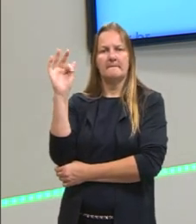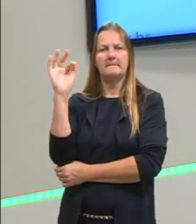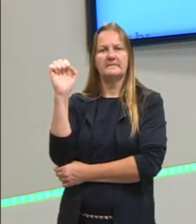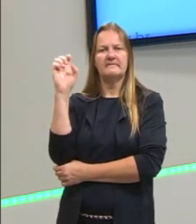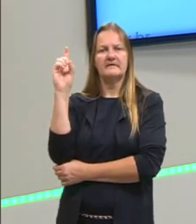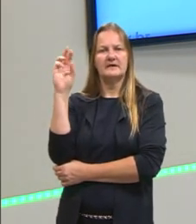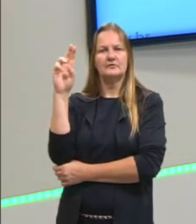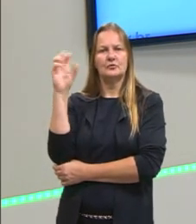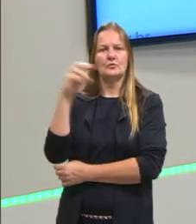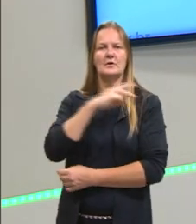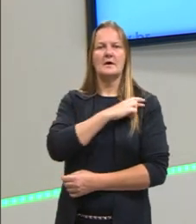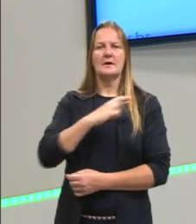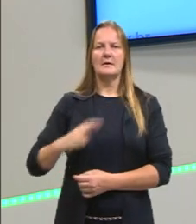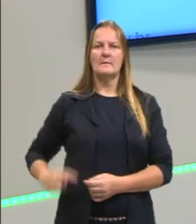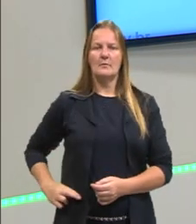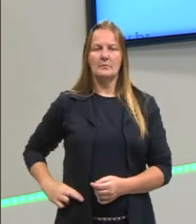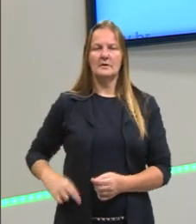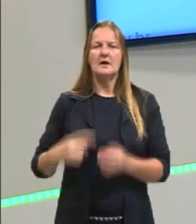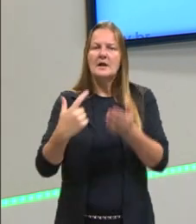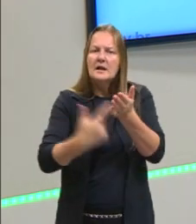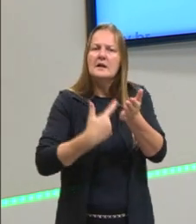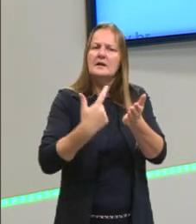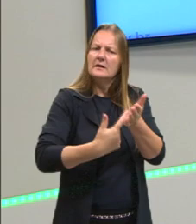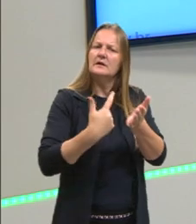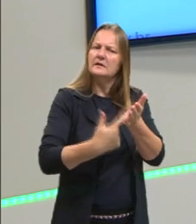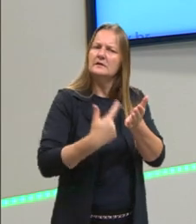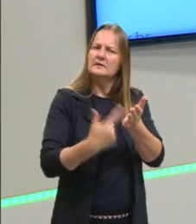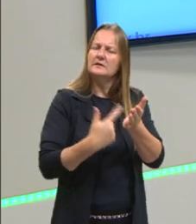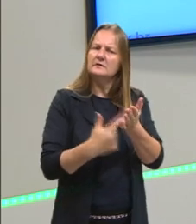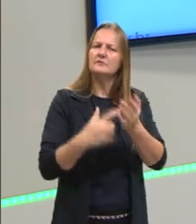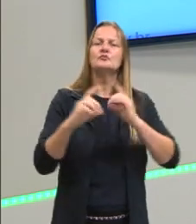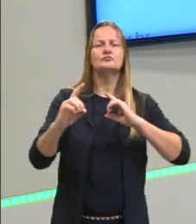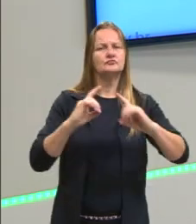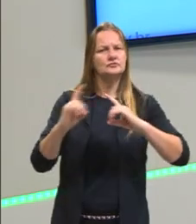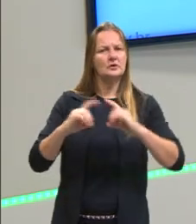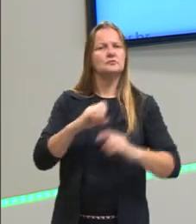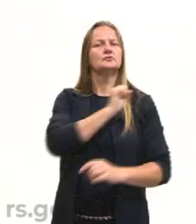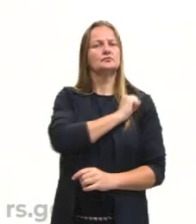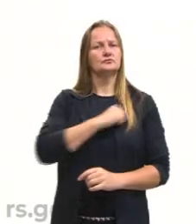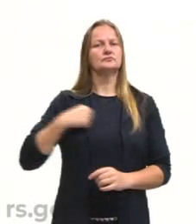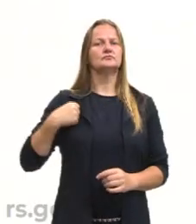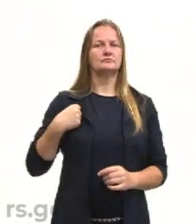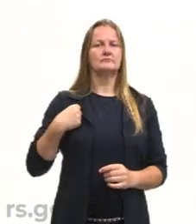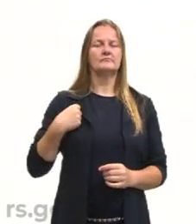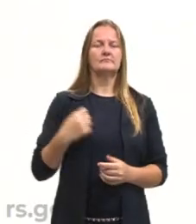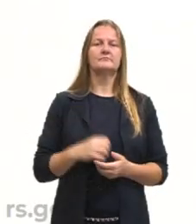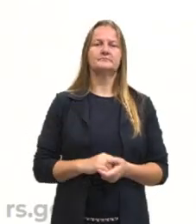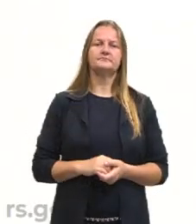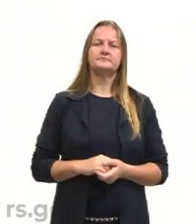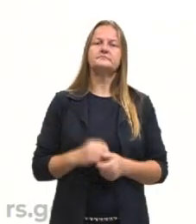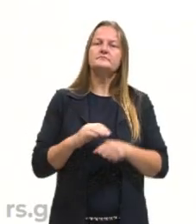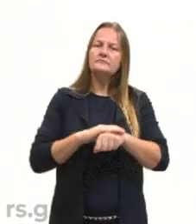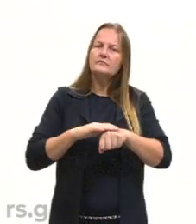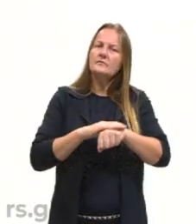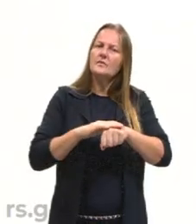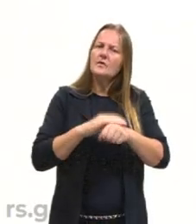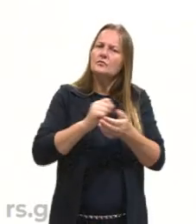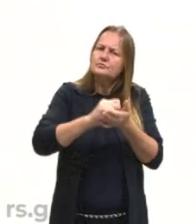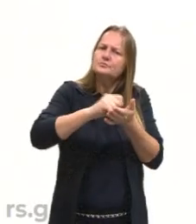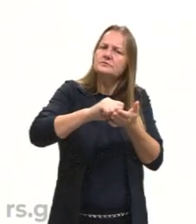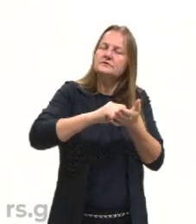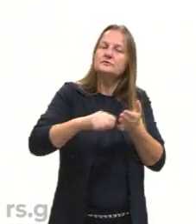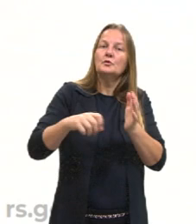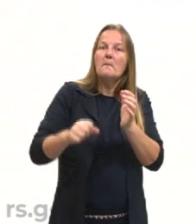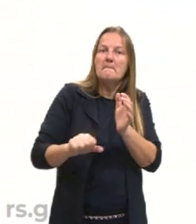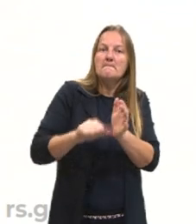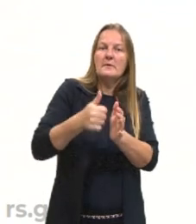a República, são livros que tratam dos diálogos socráticos escritos por Platão.